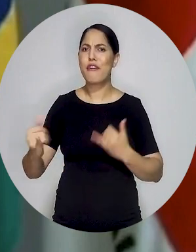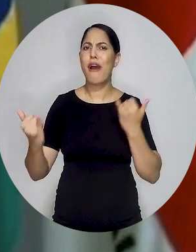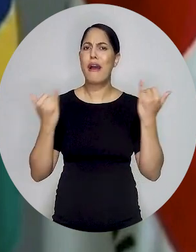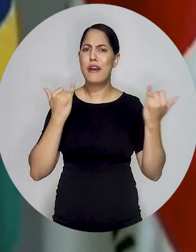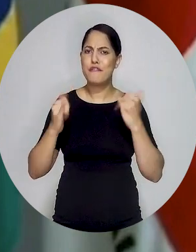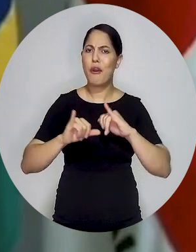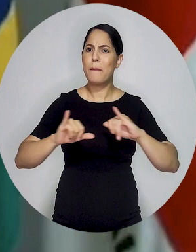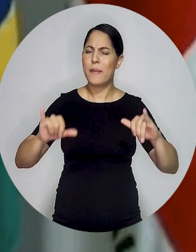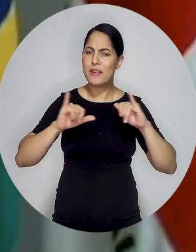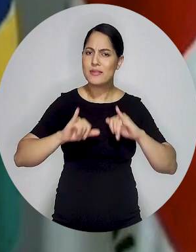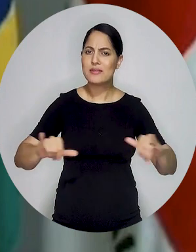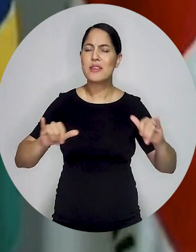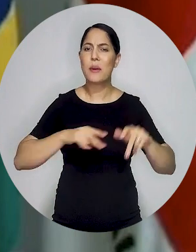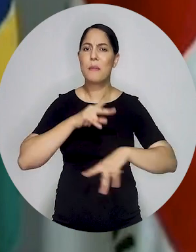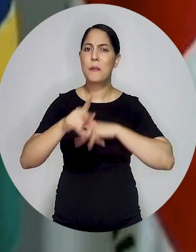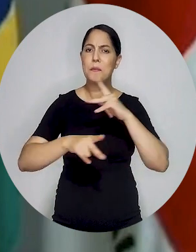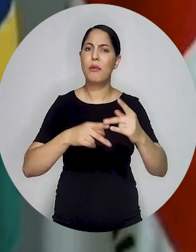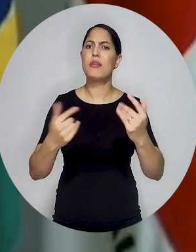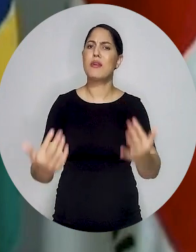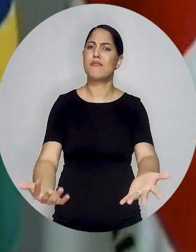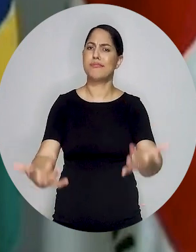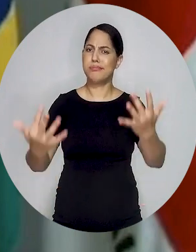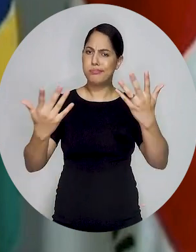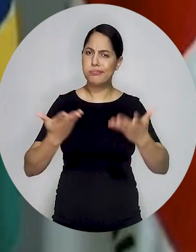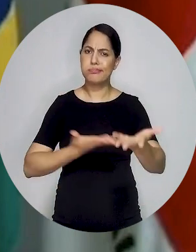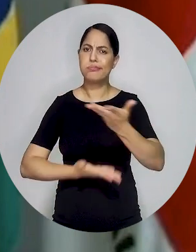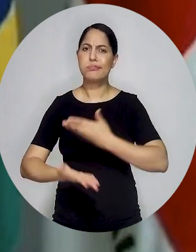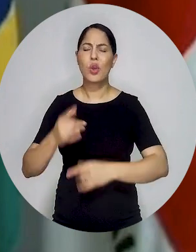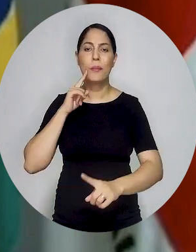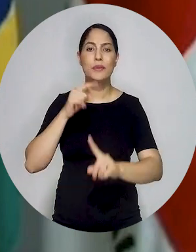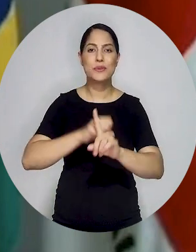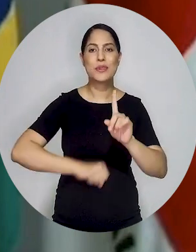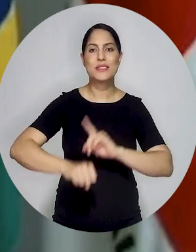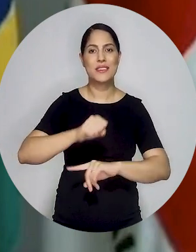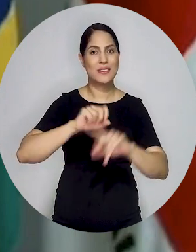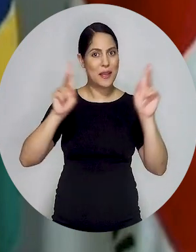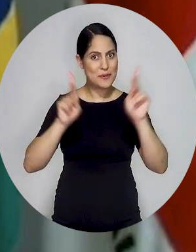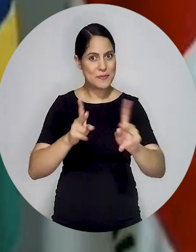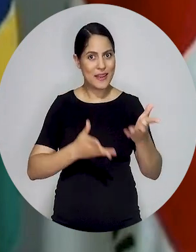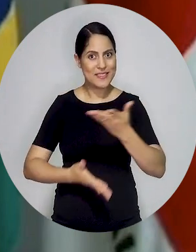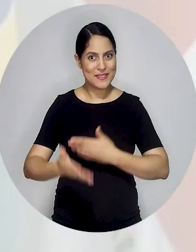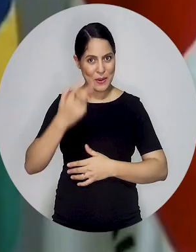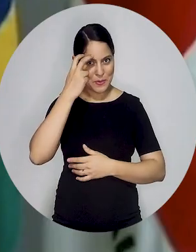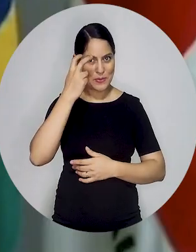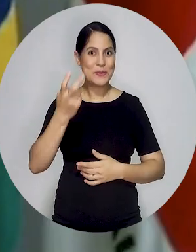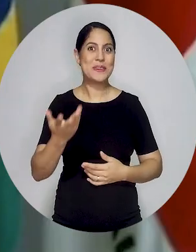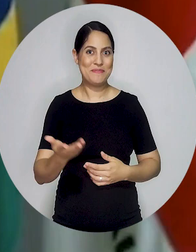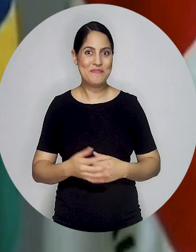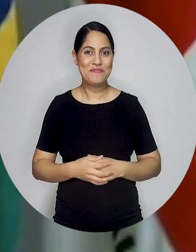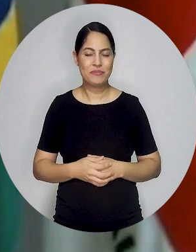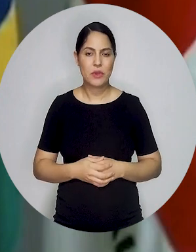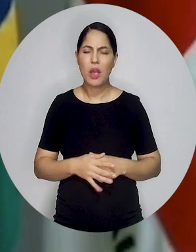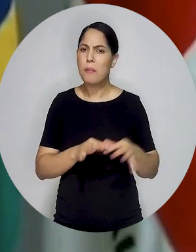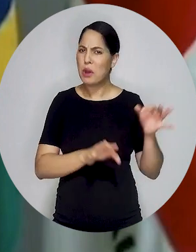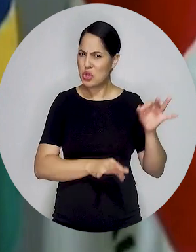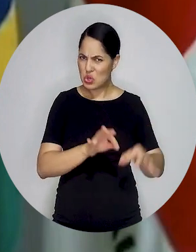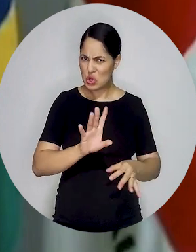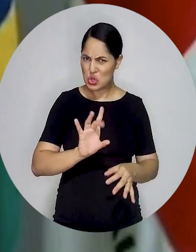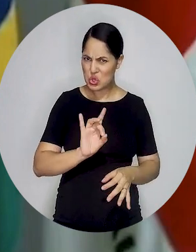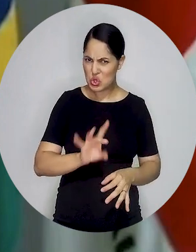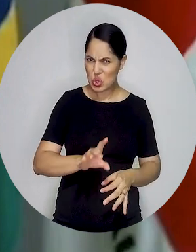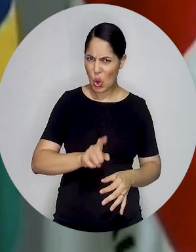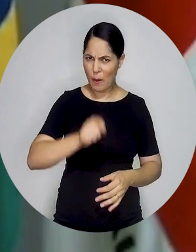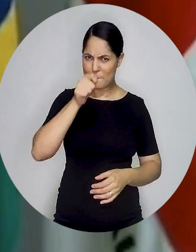dando informação, visibilidade, implementando da melhor forma possível essa cultura de paz para a sociedade brasileira. Justiça não se faz somente com